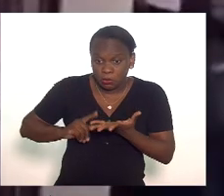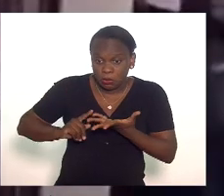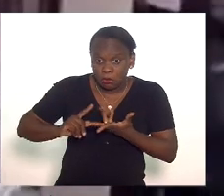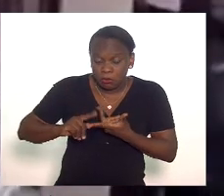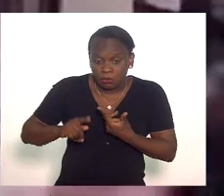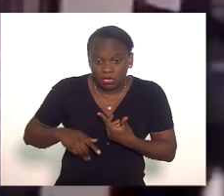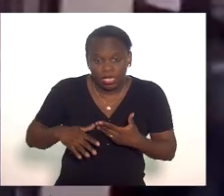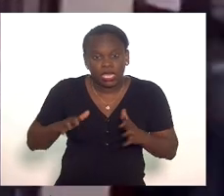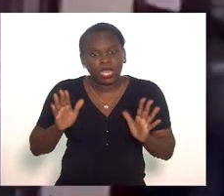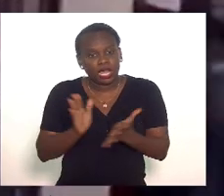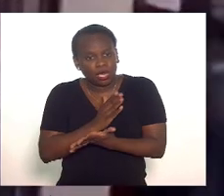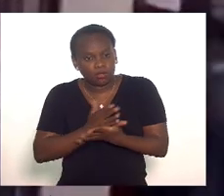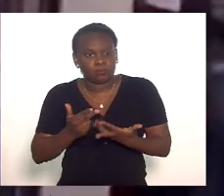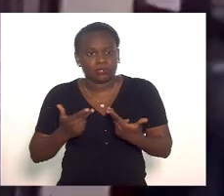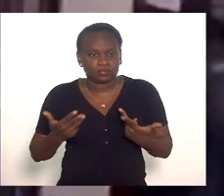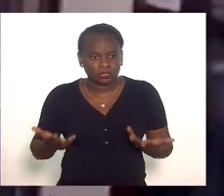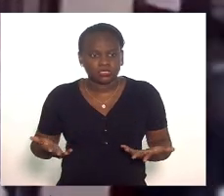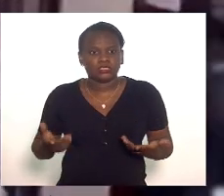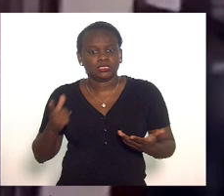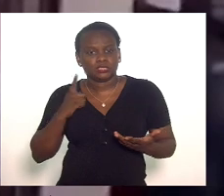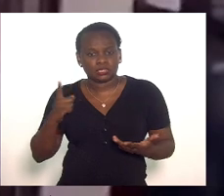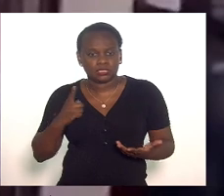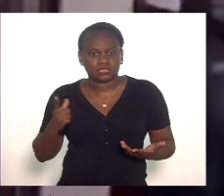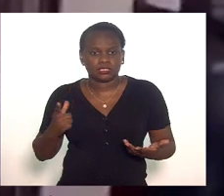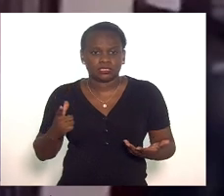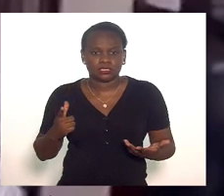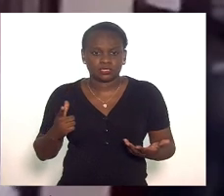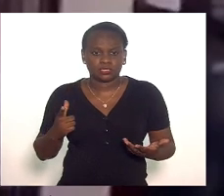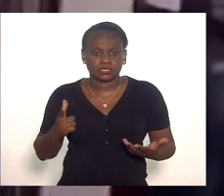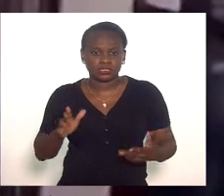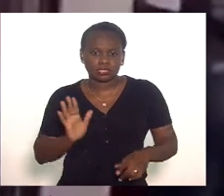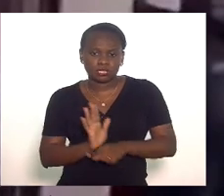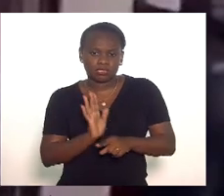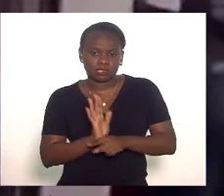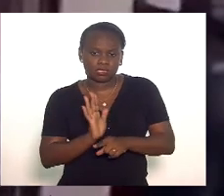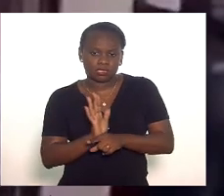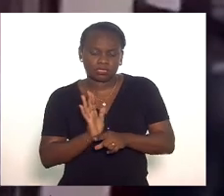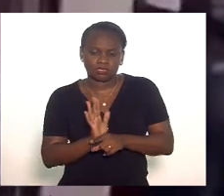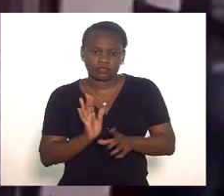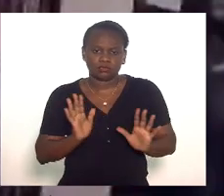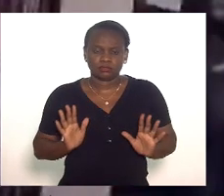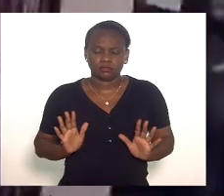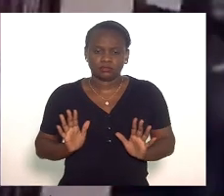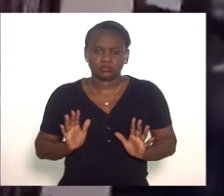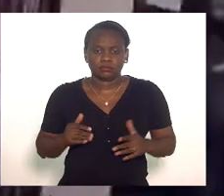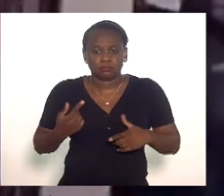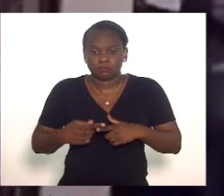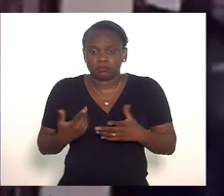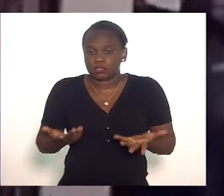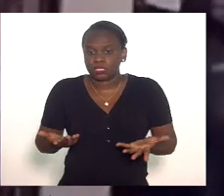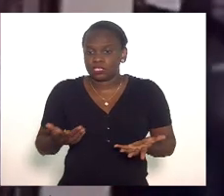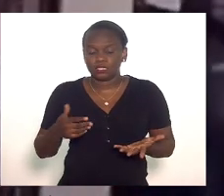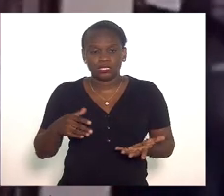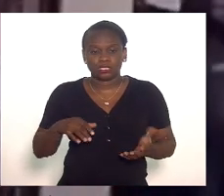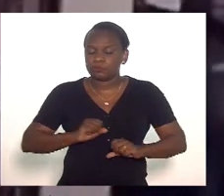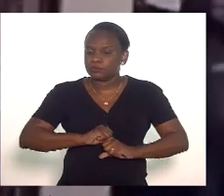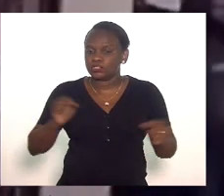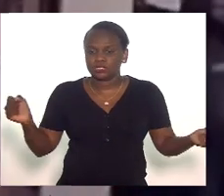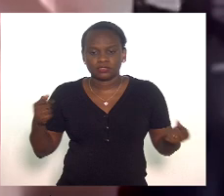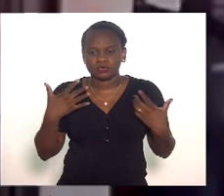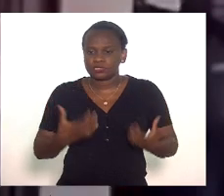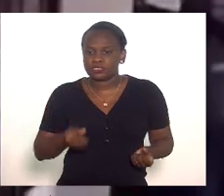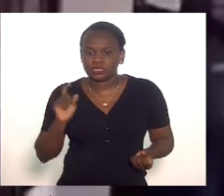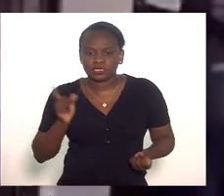alguma coisa deve estar respaldando não é quer dizer não é inadmissível